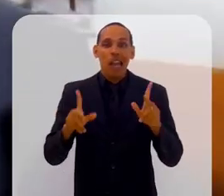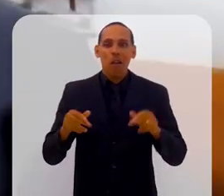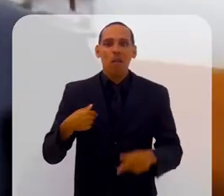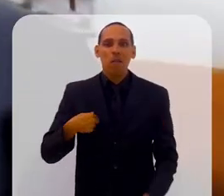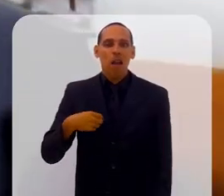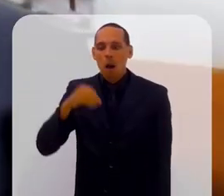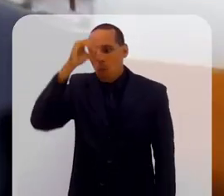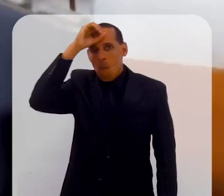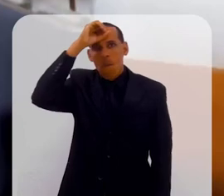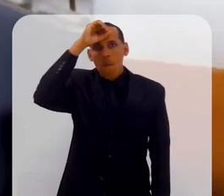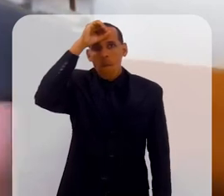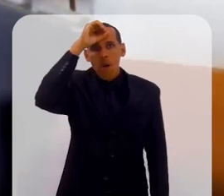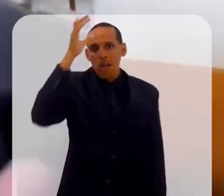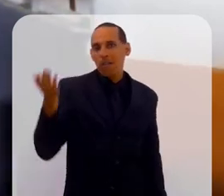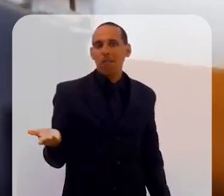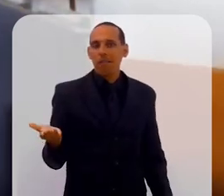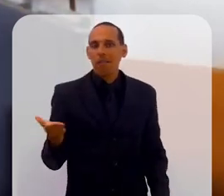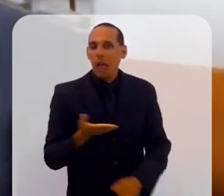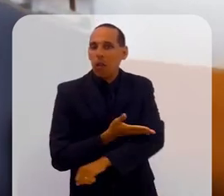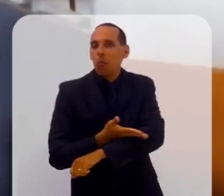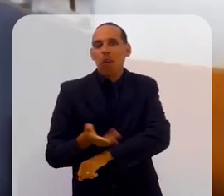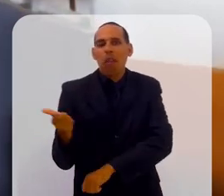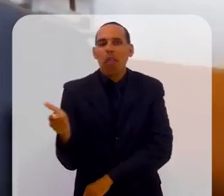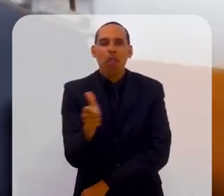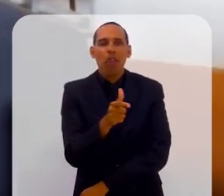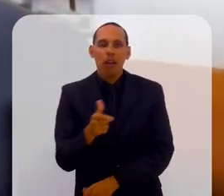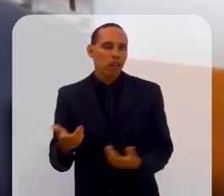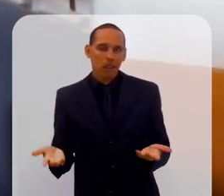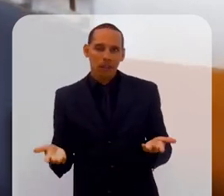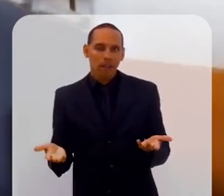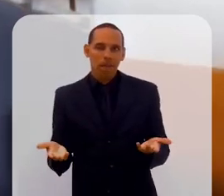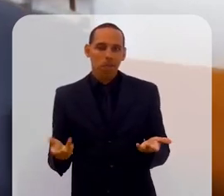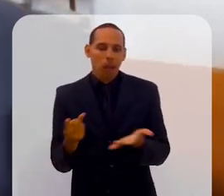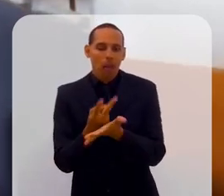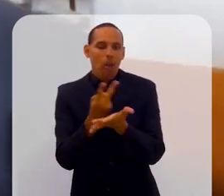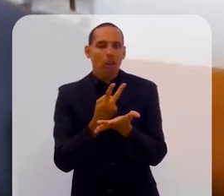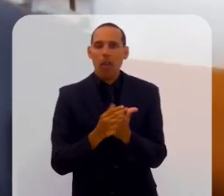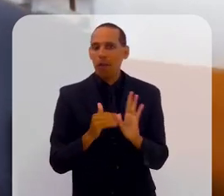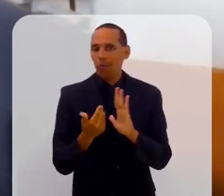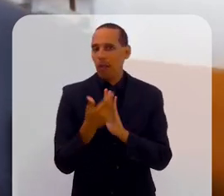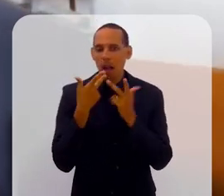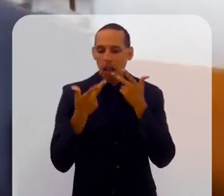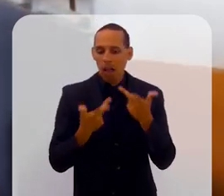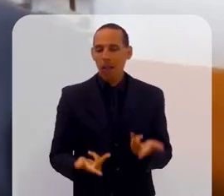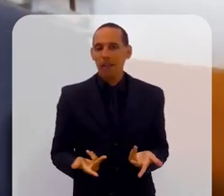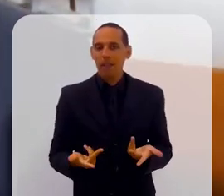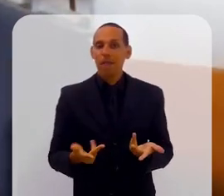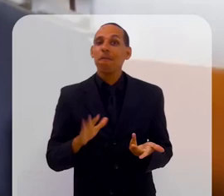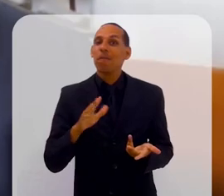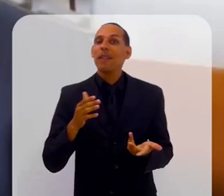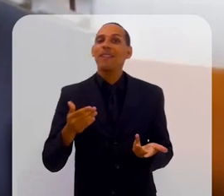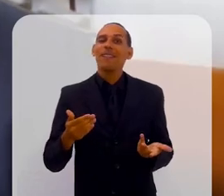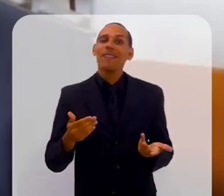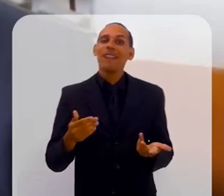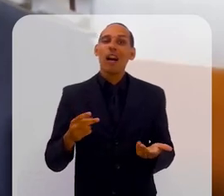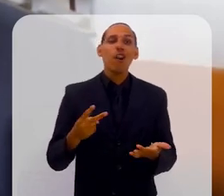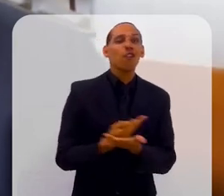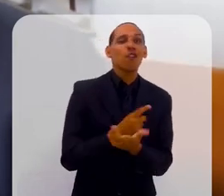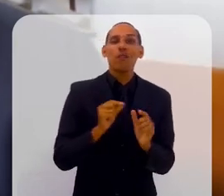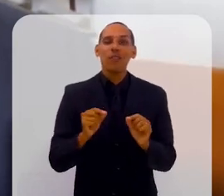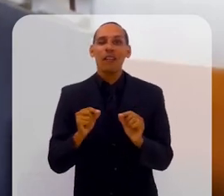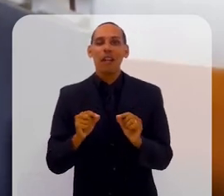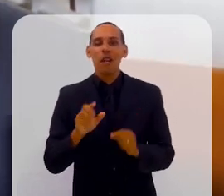uma pessoa que, sem costume, sem, que falava palavras erradas, etc. E até saiu o primeiro